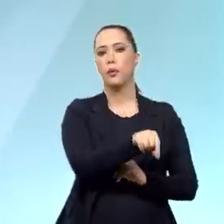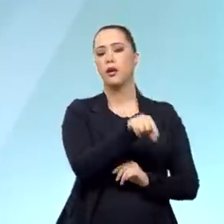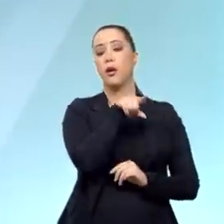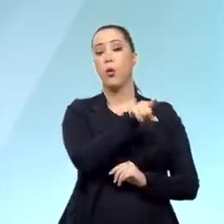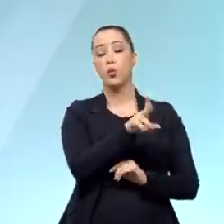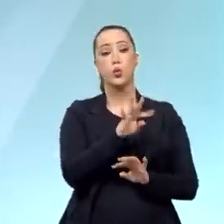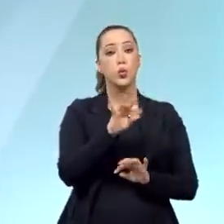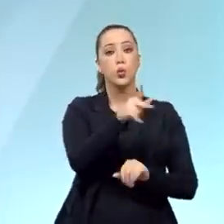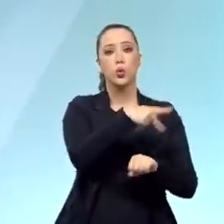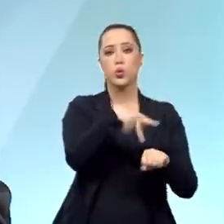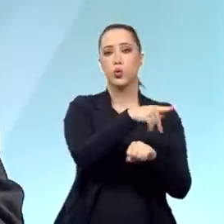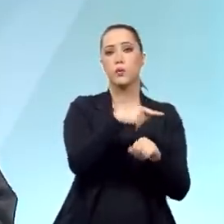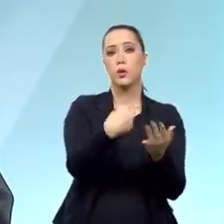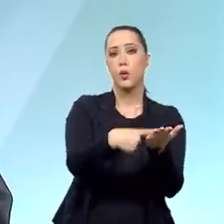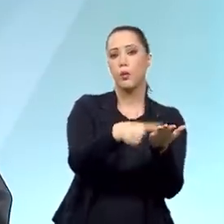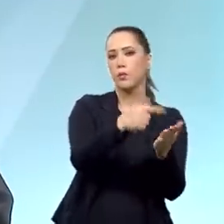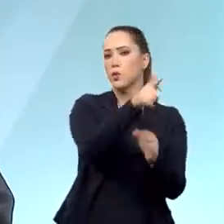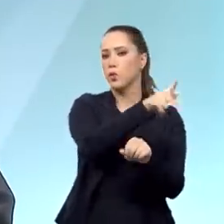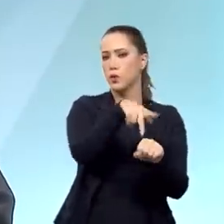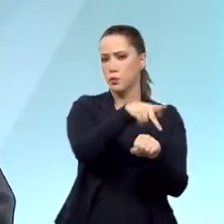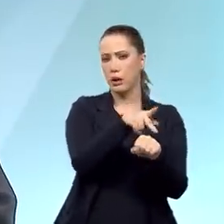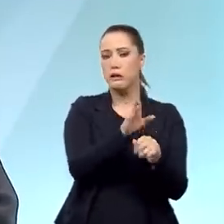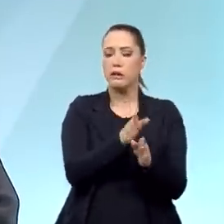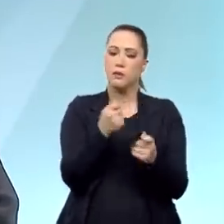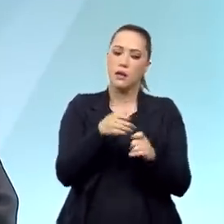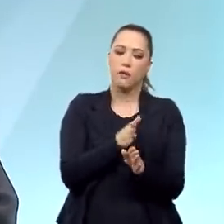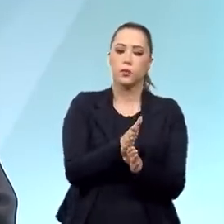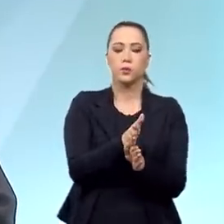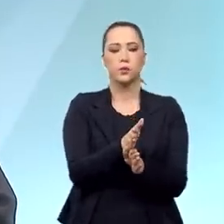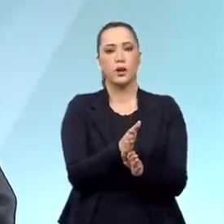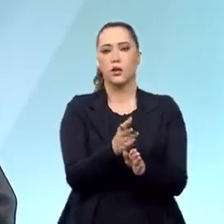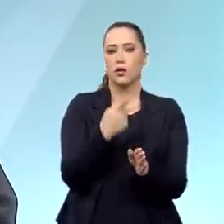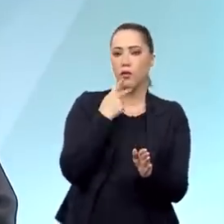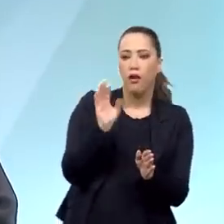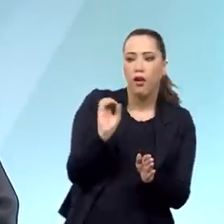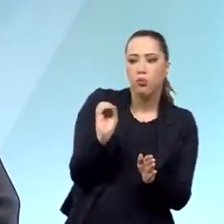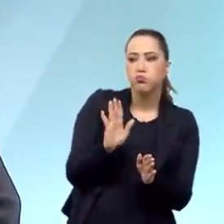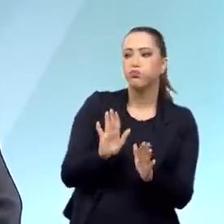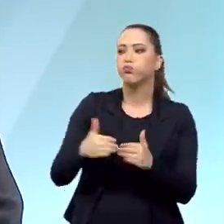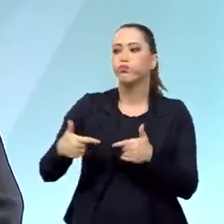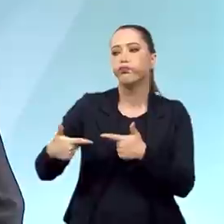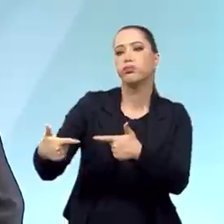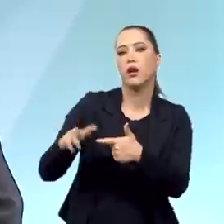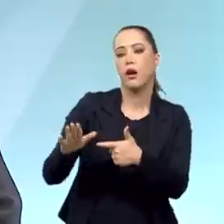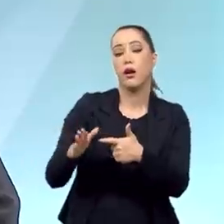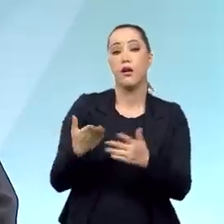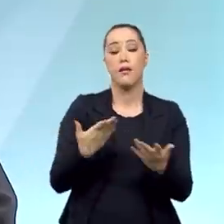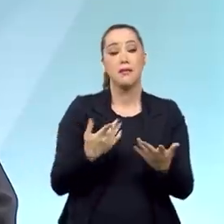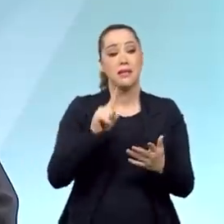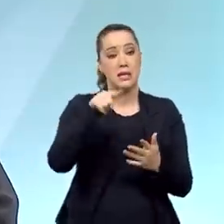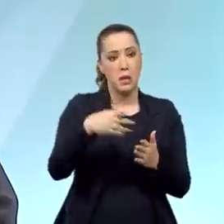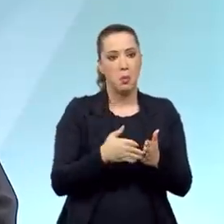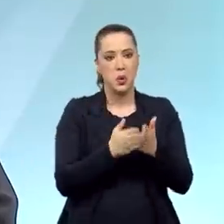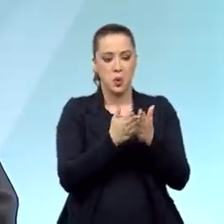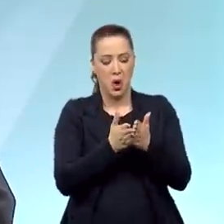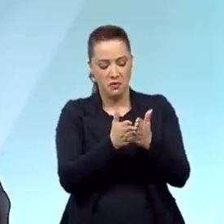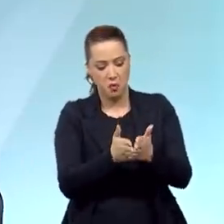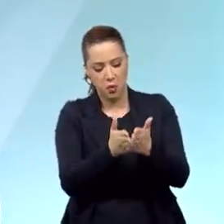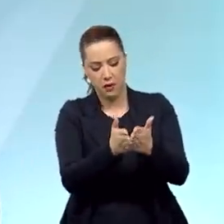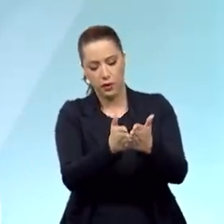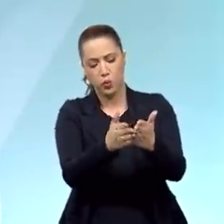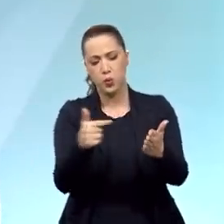neutralidade. Mas, com o afundamento desses navios, realmente, o clamor popular foi muito forte. E provocou,